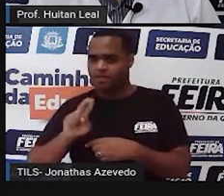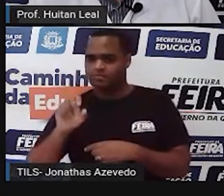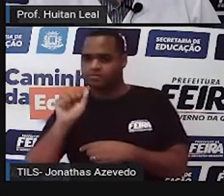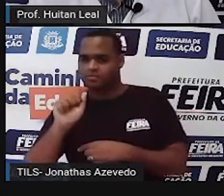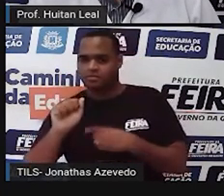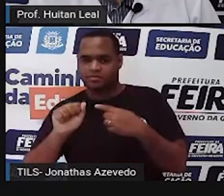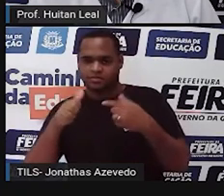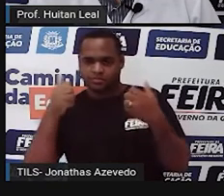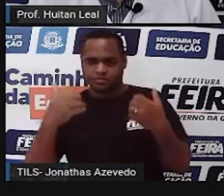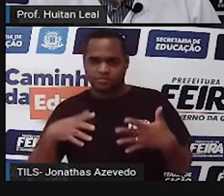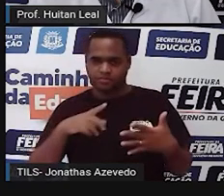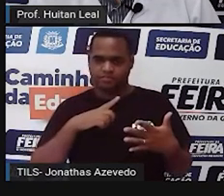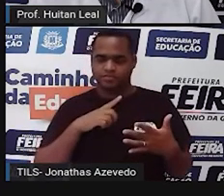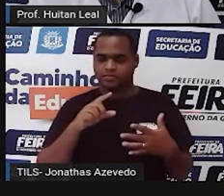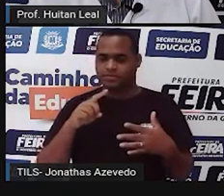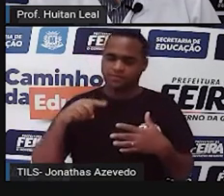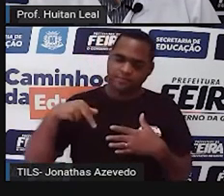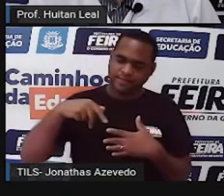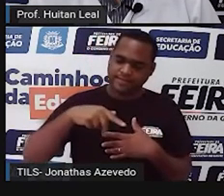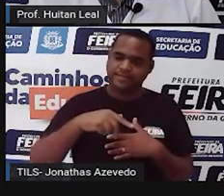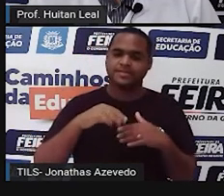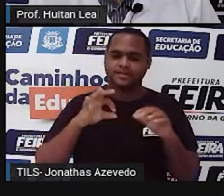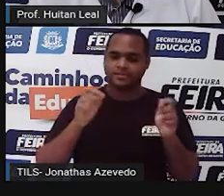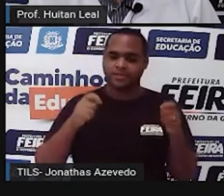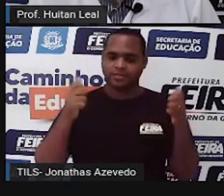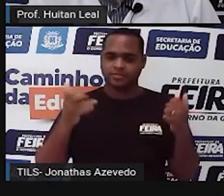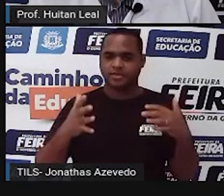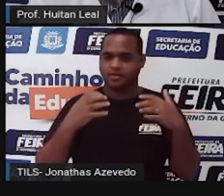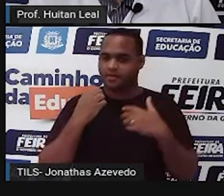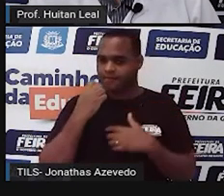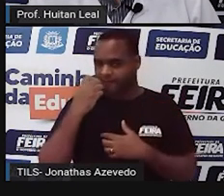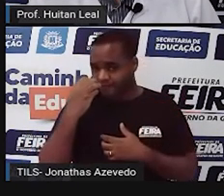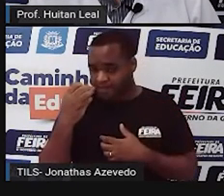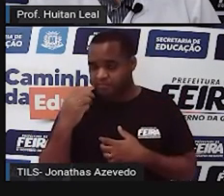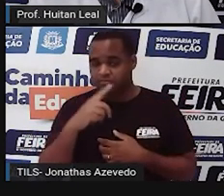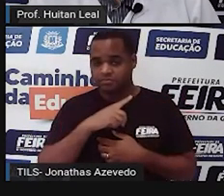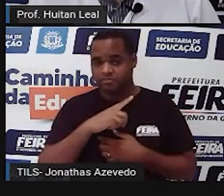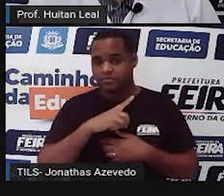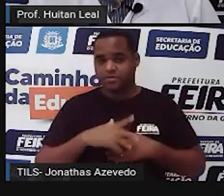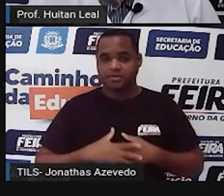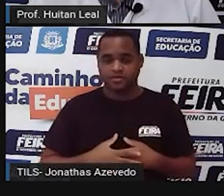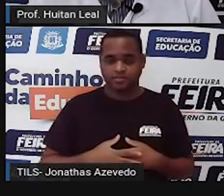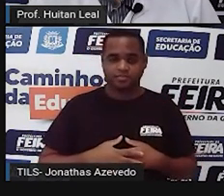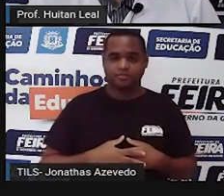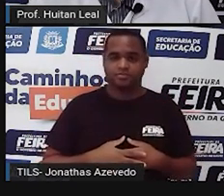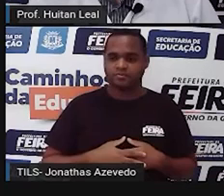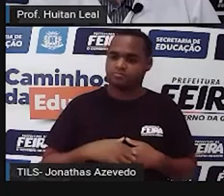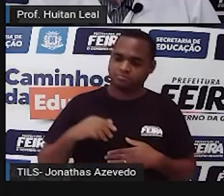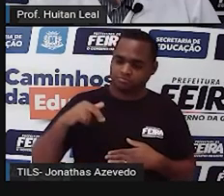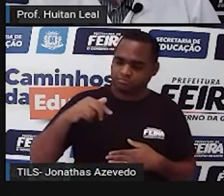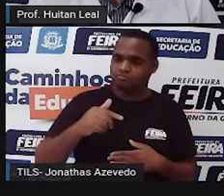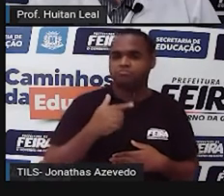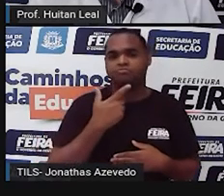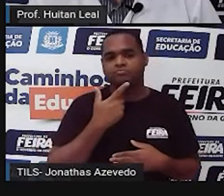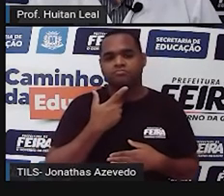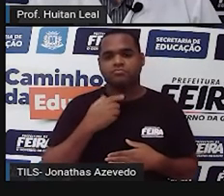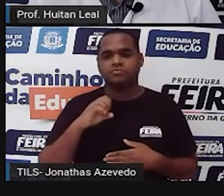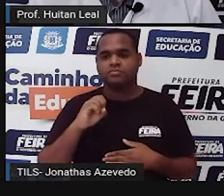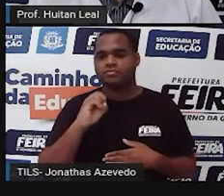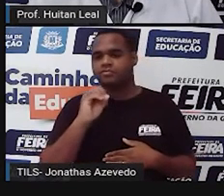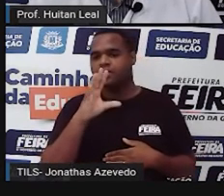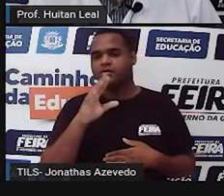Estava disposto a viajar. Estava disposto a sair. Então,